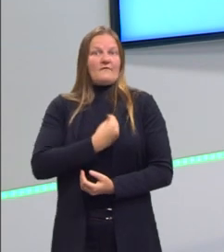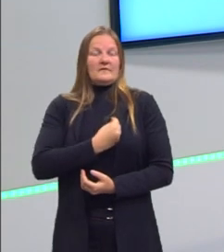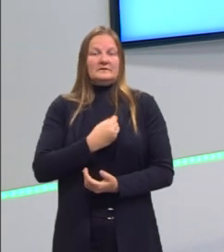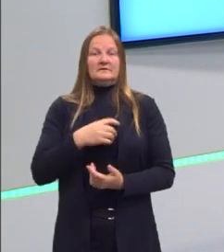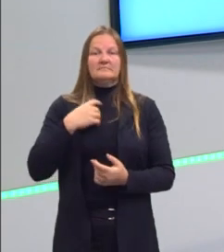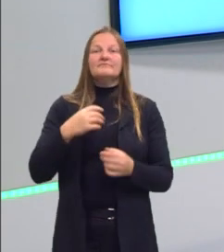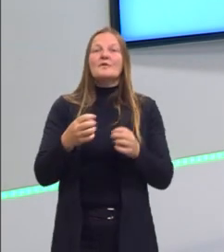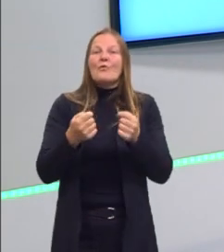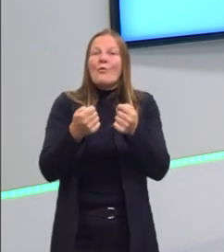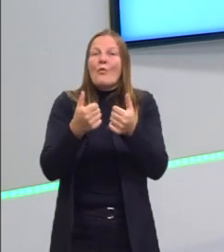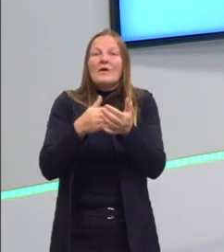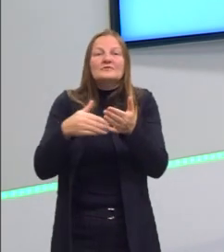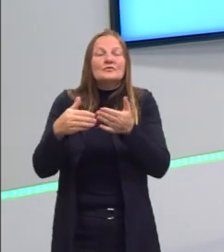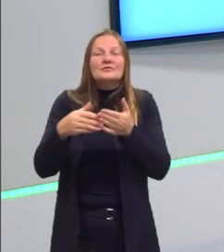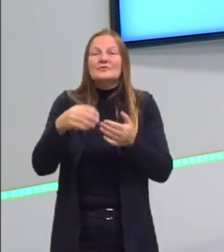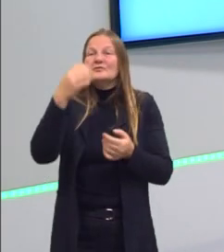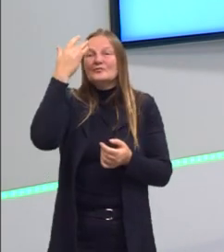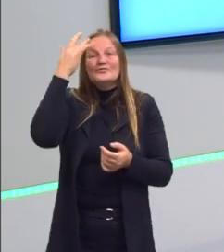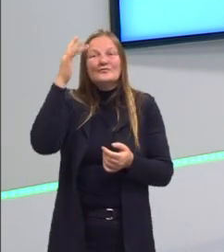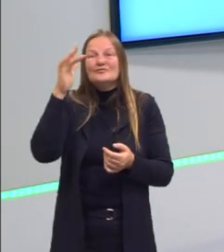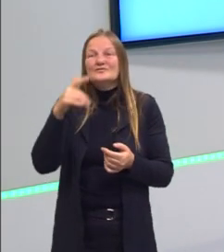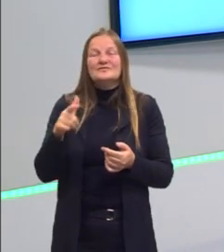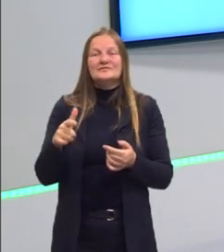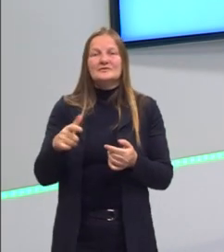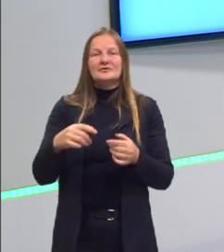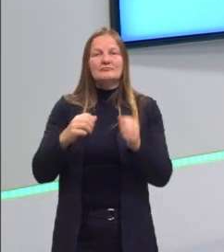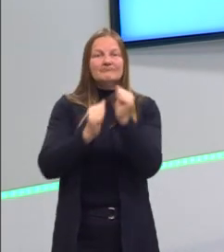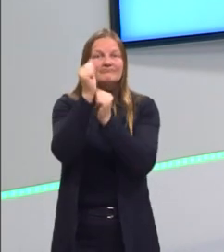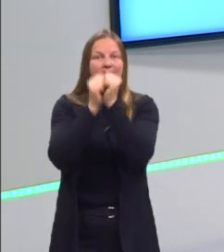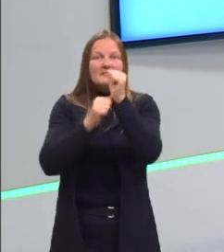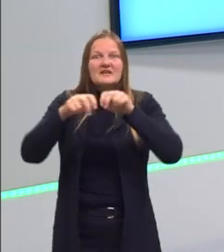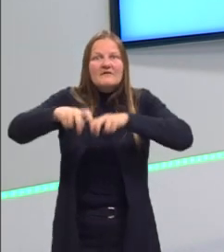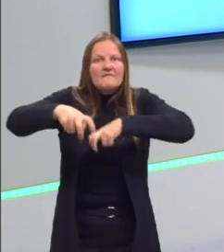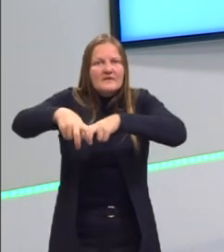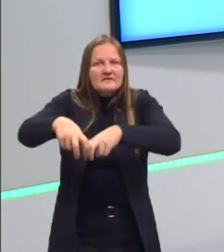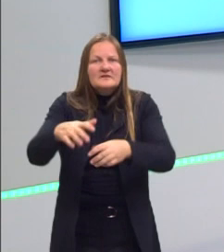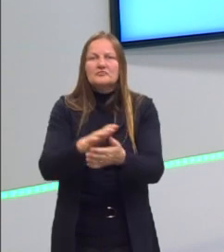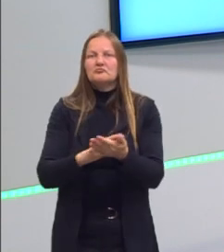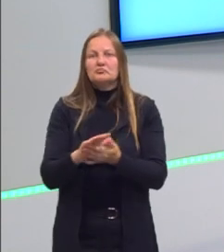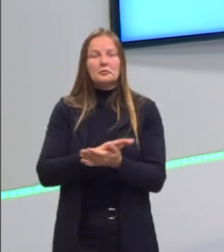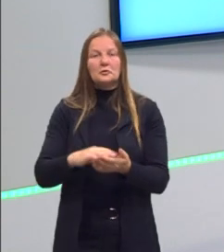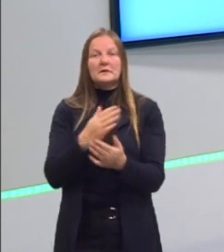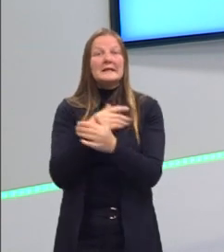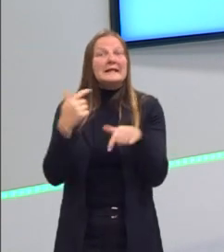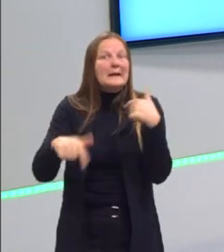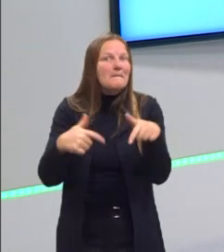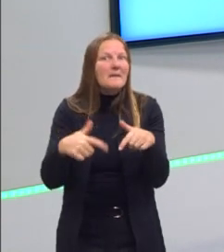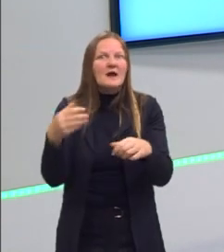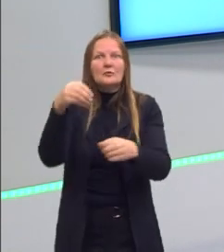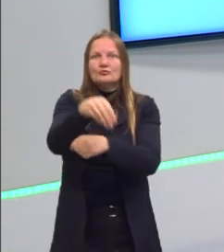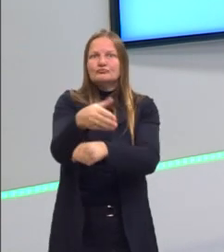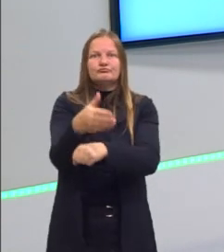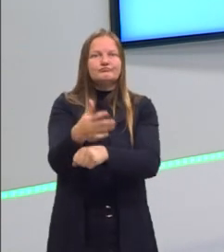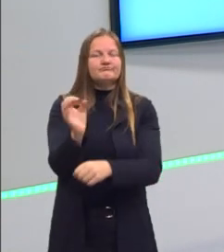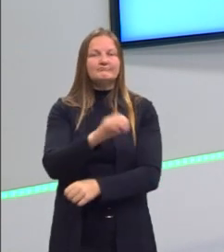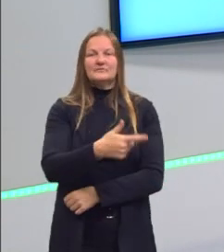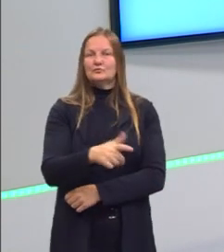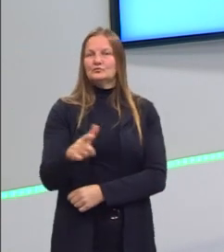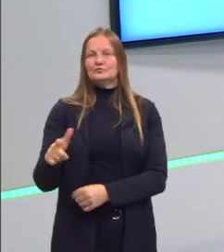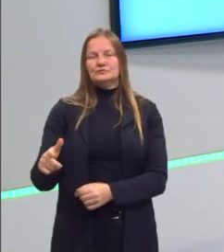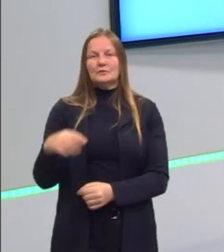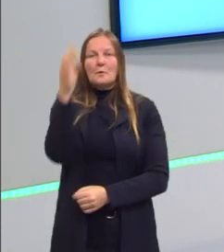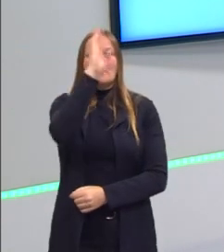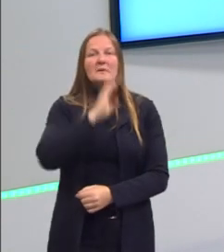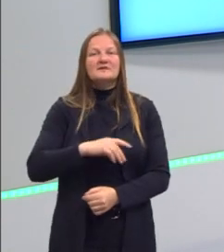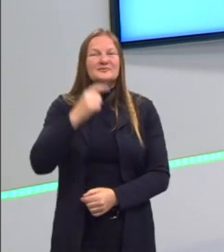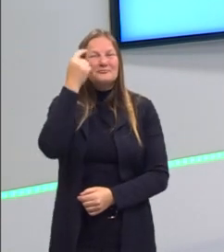em grande parte, eles não foram empregados em várias dessas fazendas onde antes pessoas escravizadas trabalhavam. O Brasil tinha uma